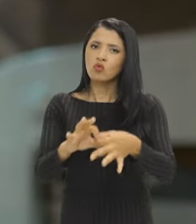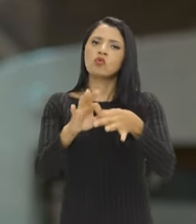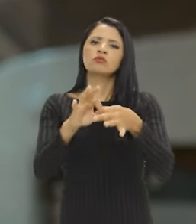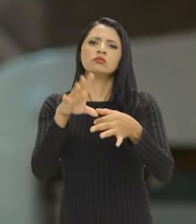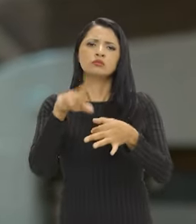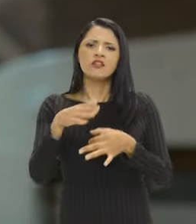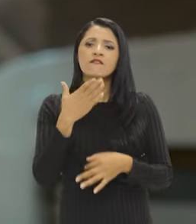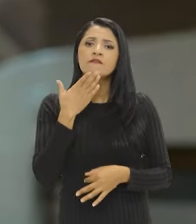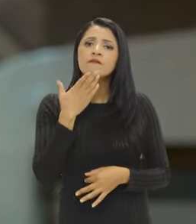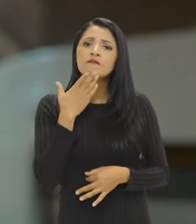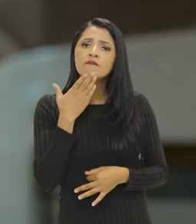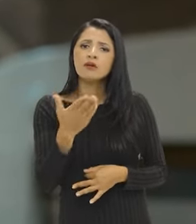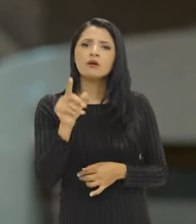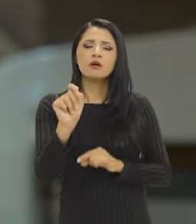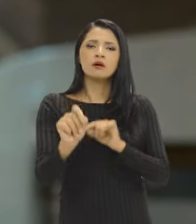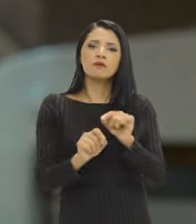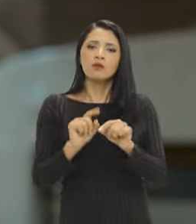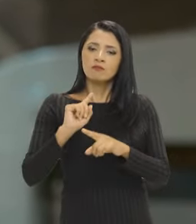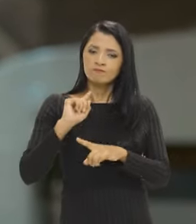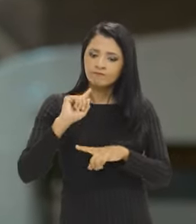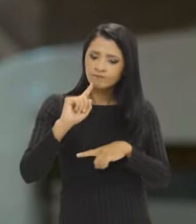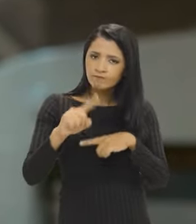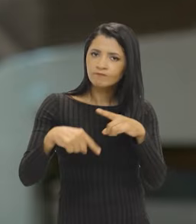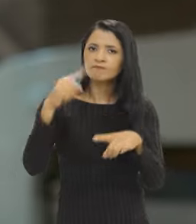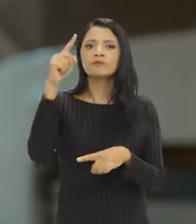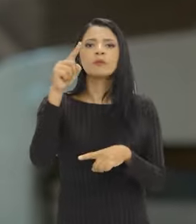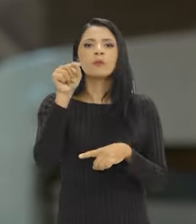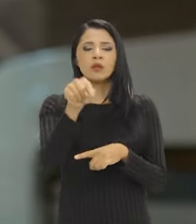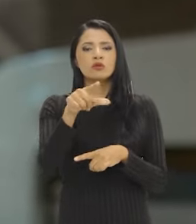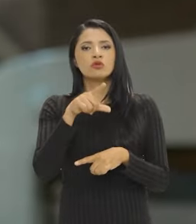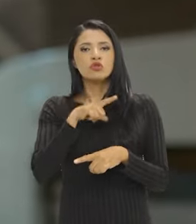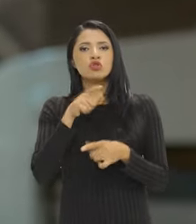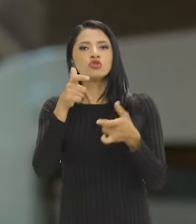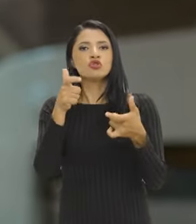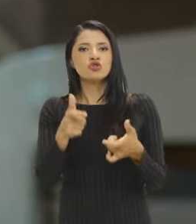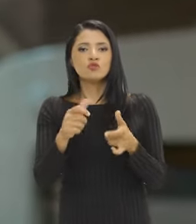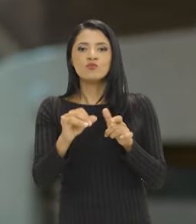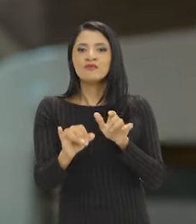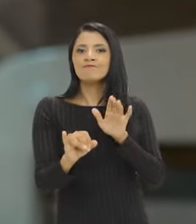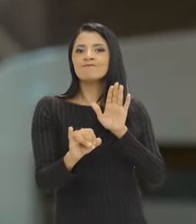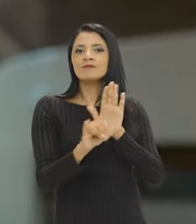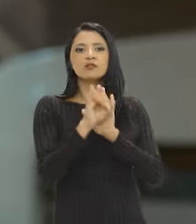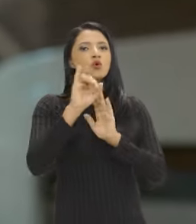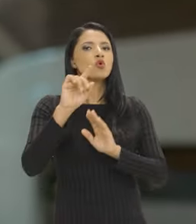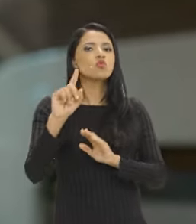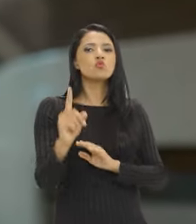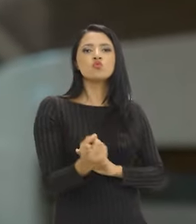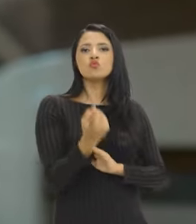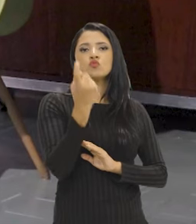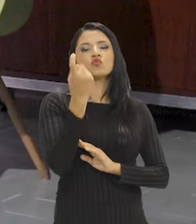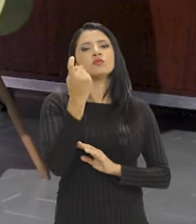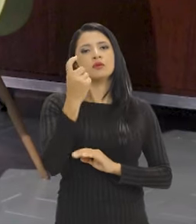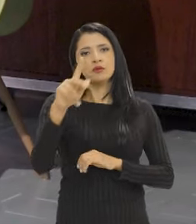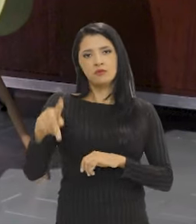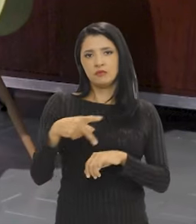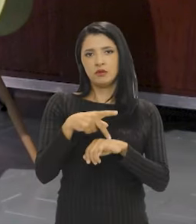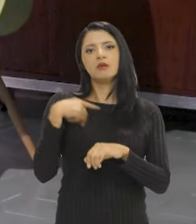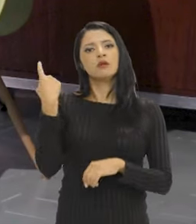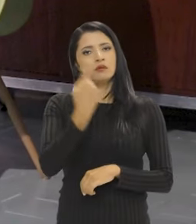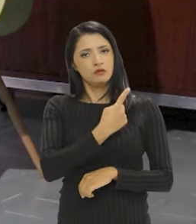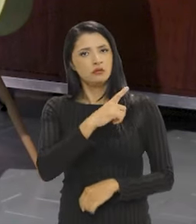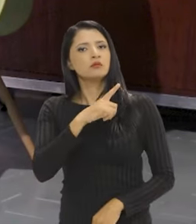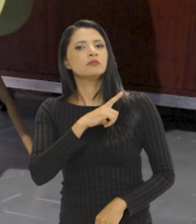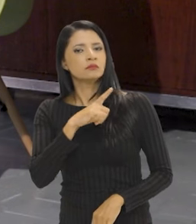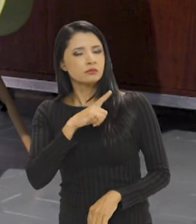uma conjuntura muito favorável à superação de uma matriz de identidade única. Porque temos